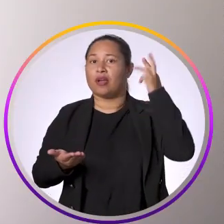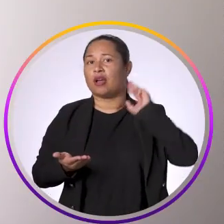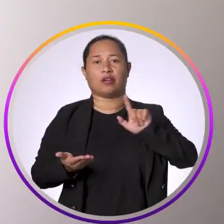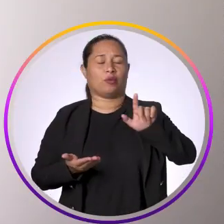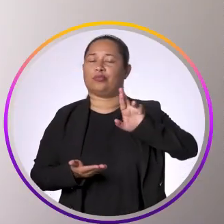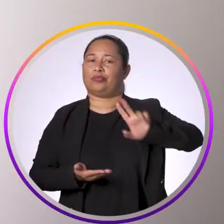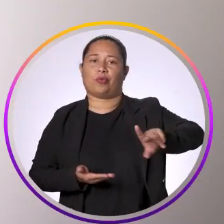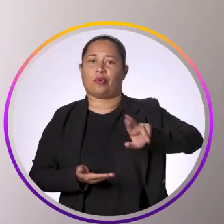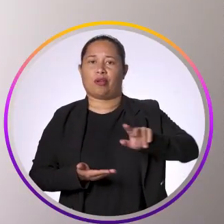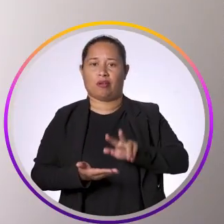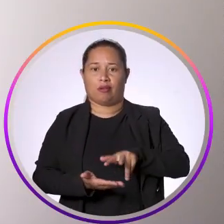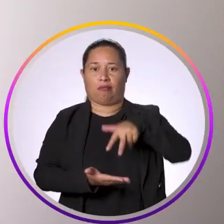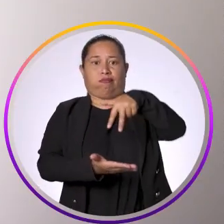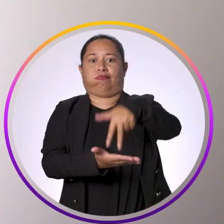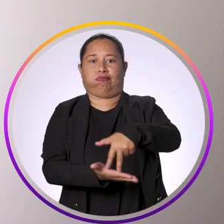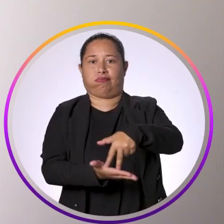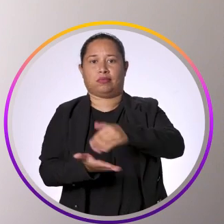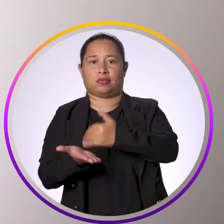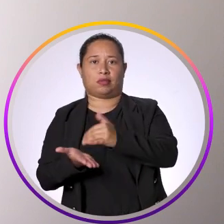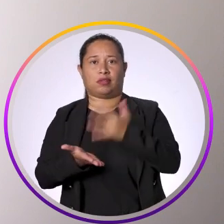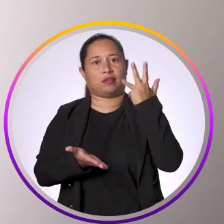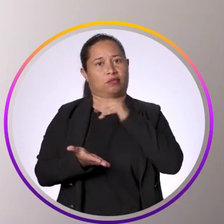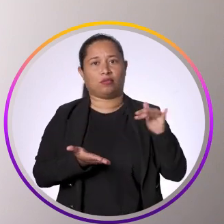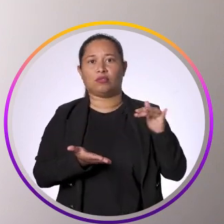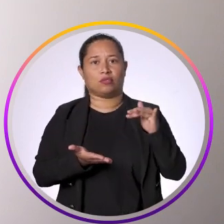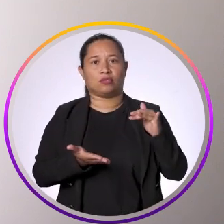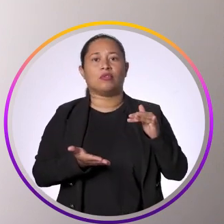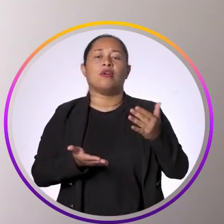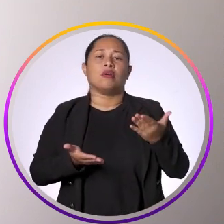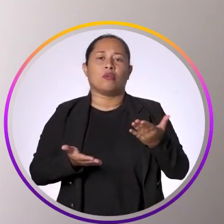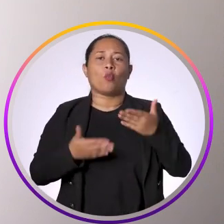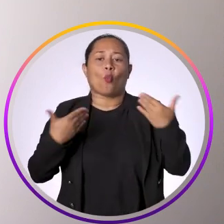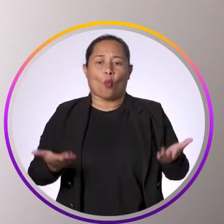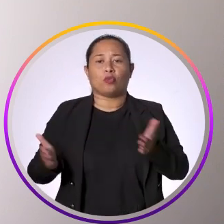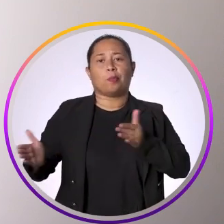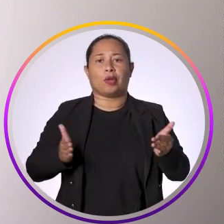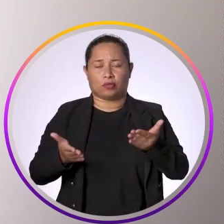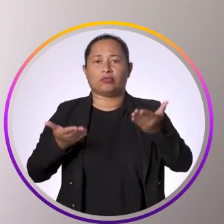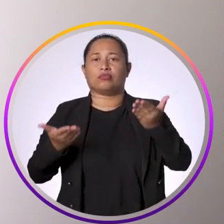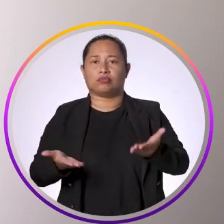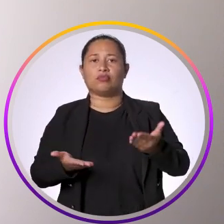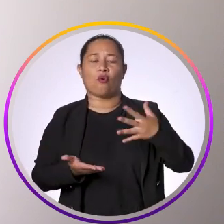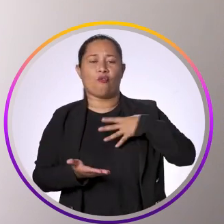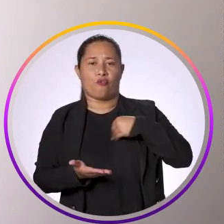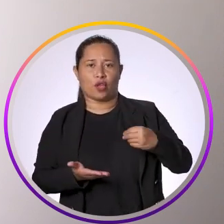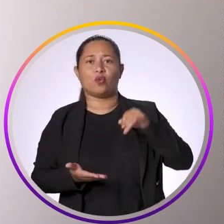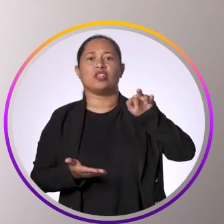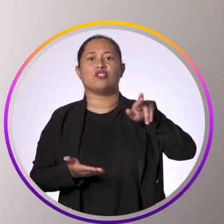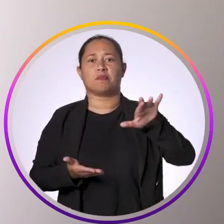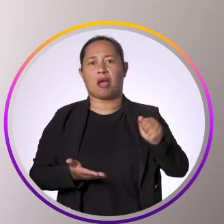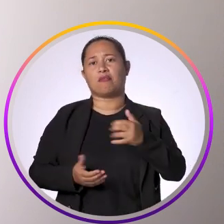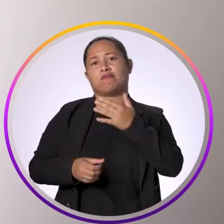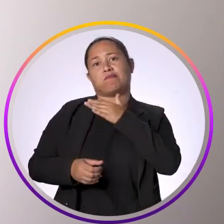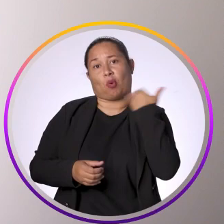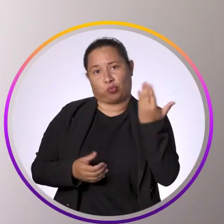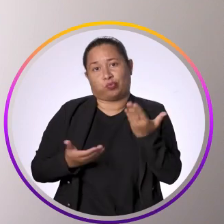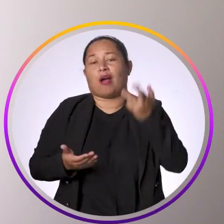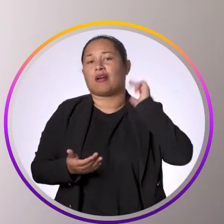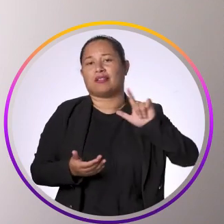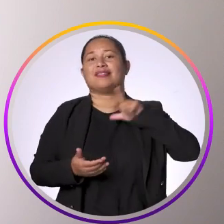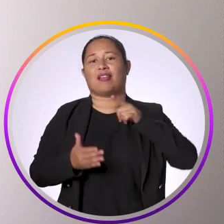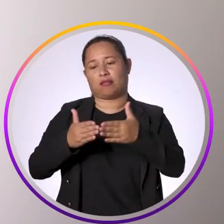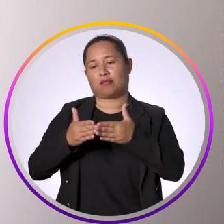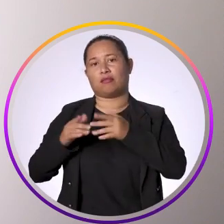aí, Raquel Lira não estava à frente da Secretaria da Criança e Juventude quando o filho de Dona Irismar foi assassinado.